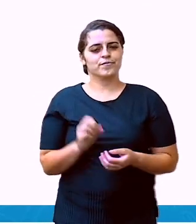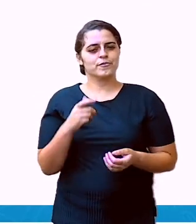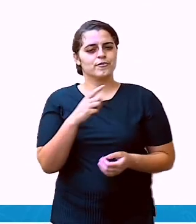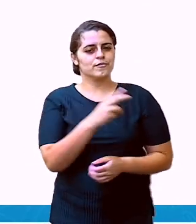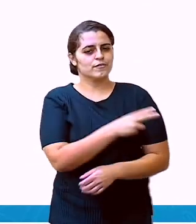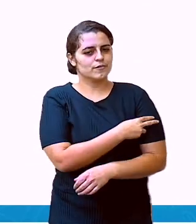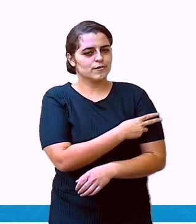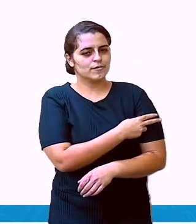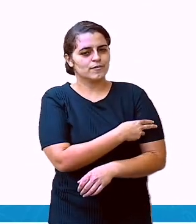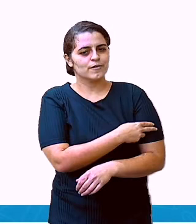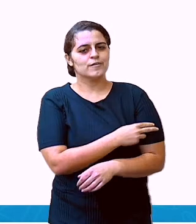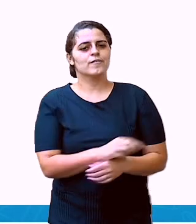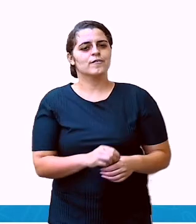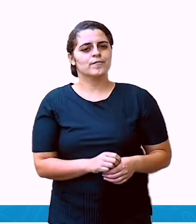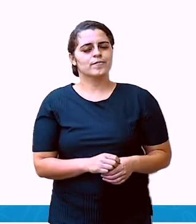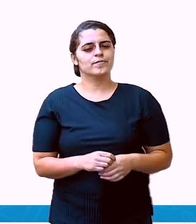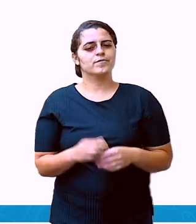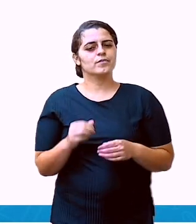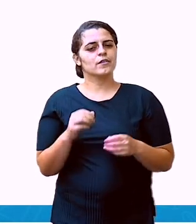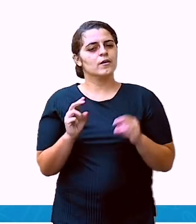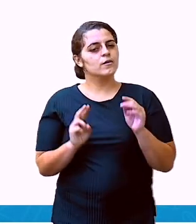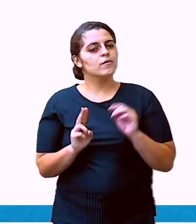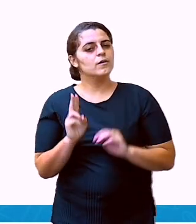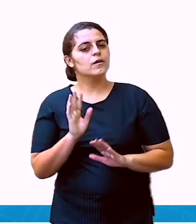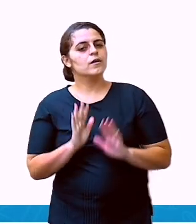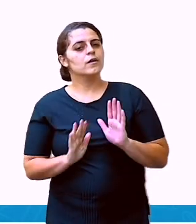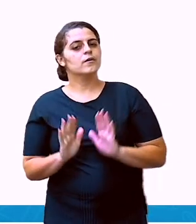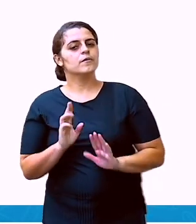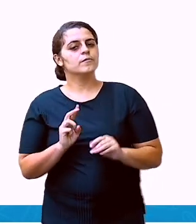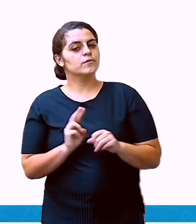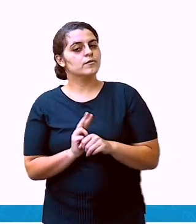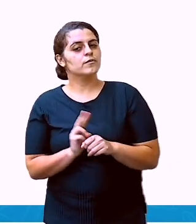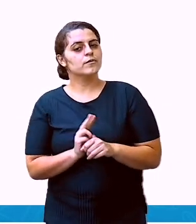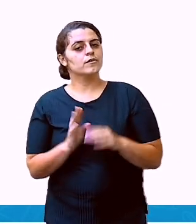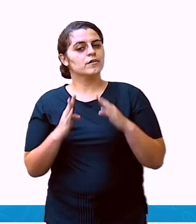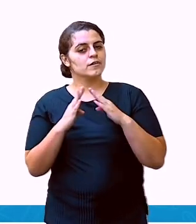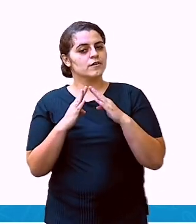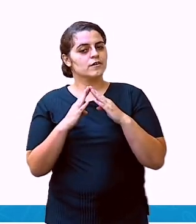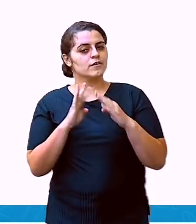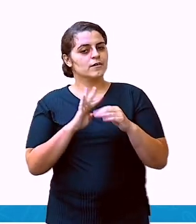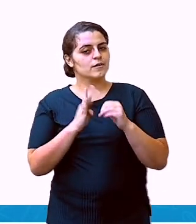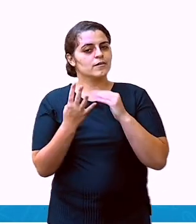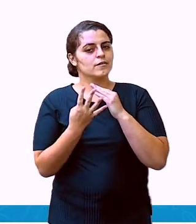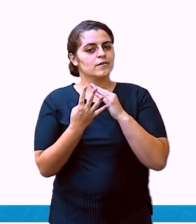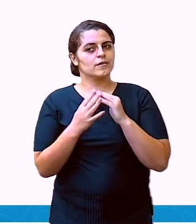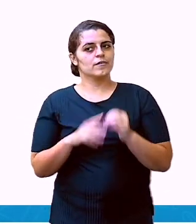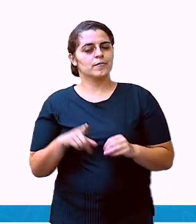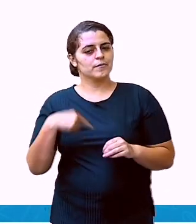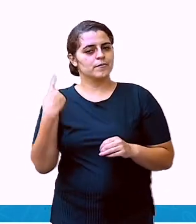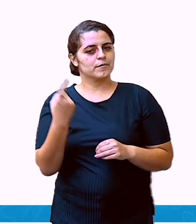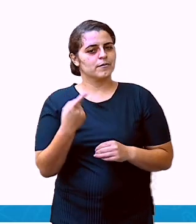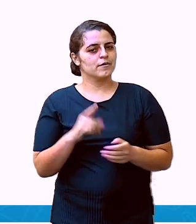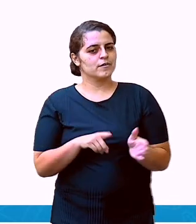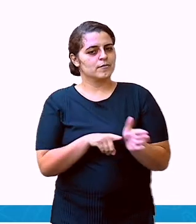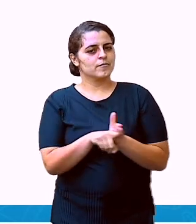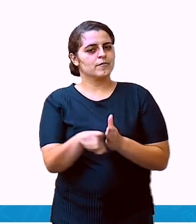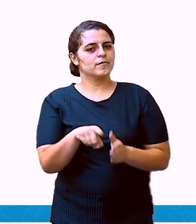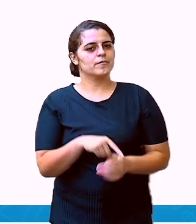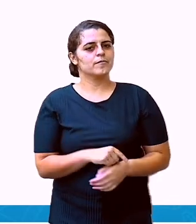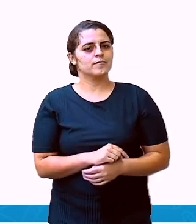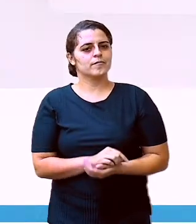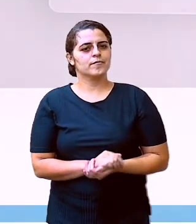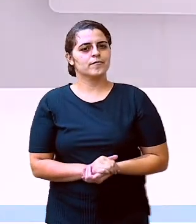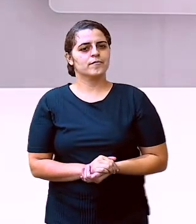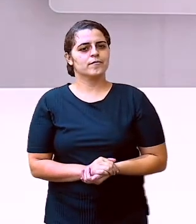segundo ano continuarem mantendo a quarentena. Não é mesmo? Vamos à nossa próxima pergunta.